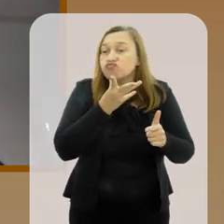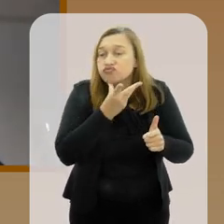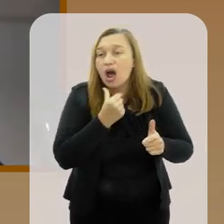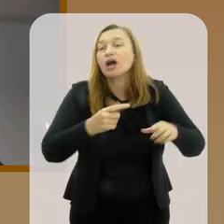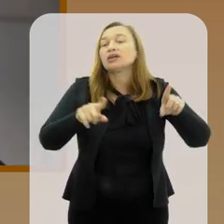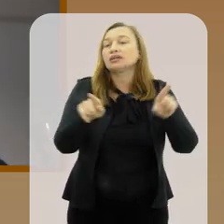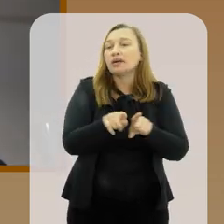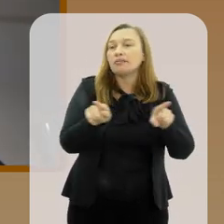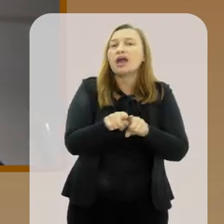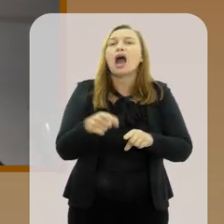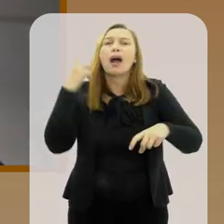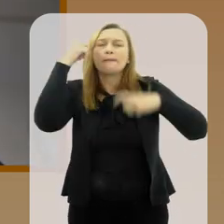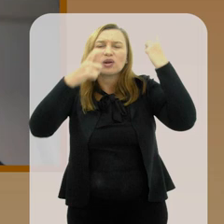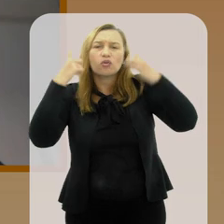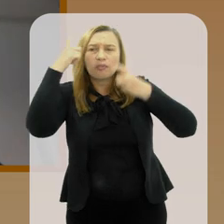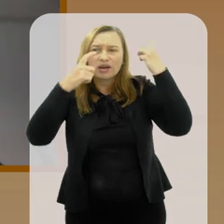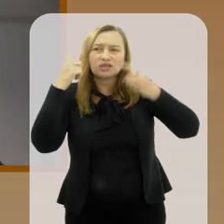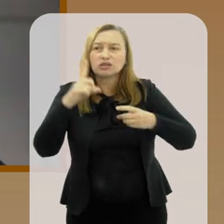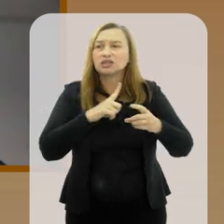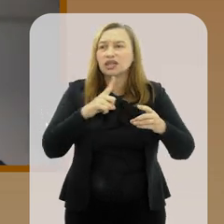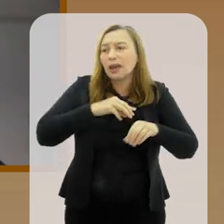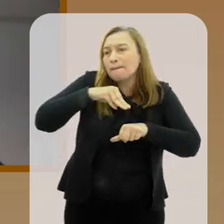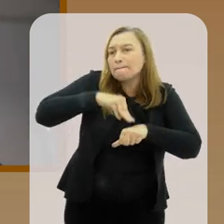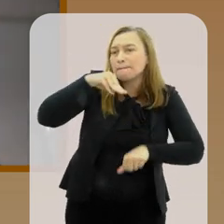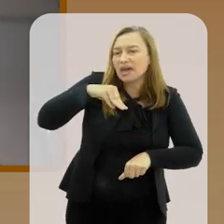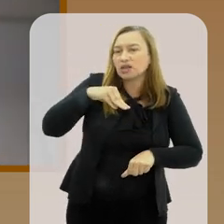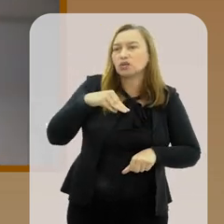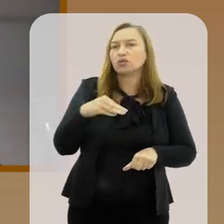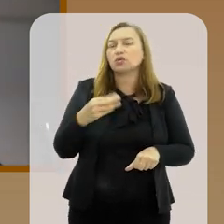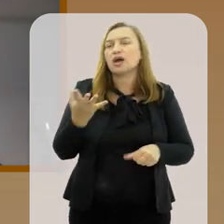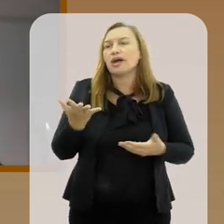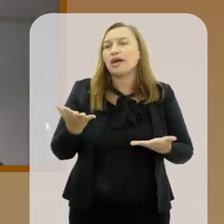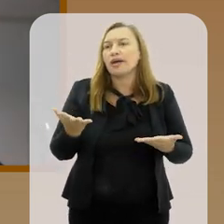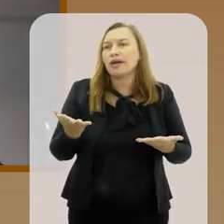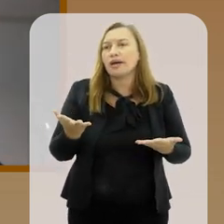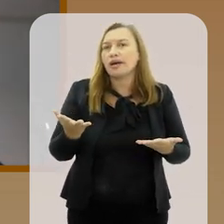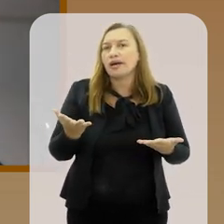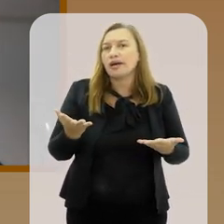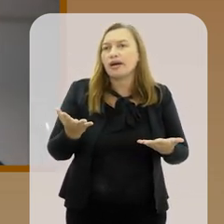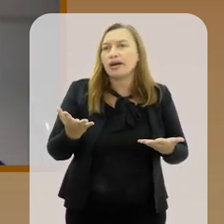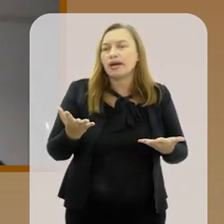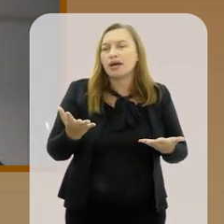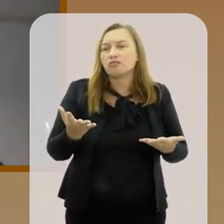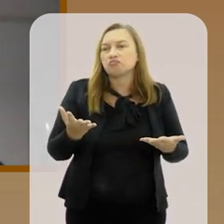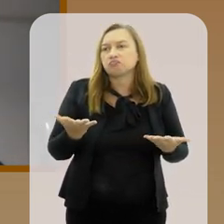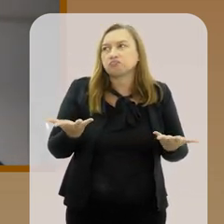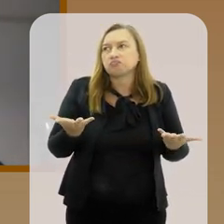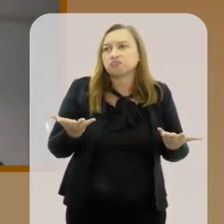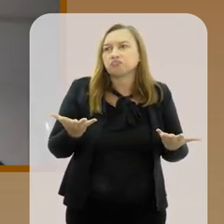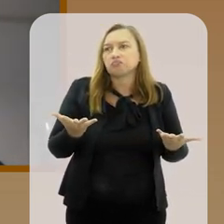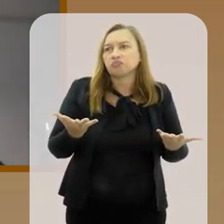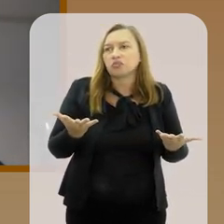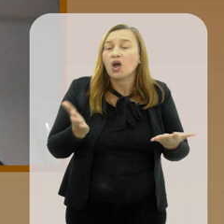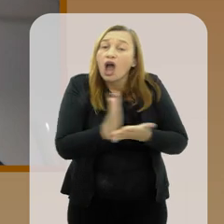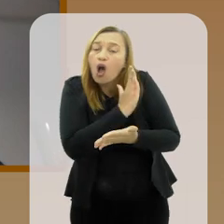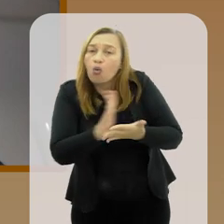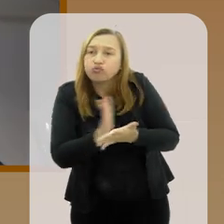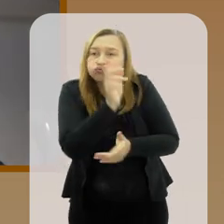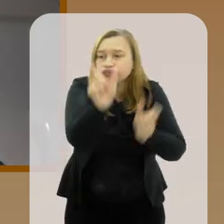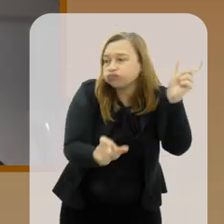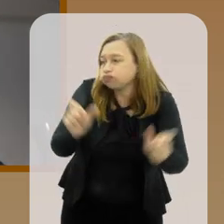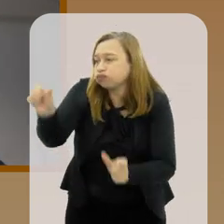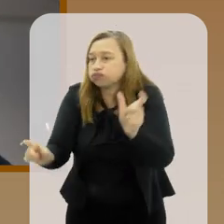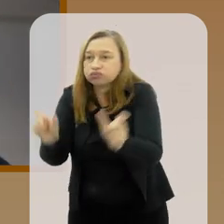ao mesmo tempo ter a preocupação de ter métodos de, pelo menos, obter...